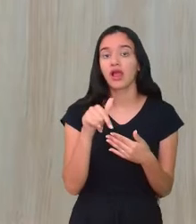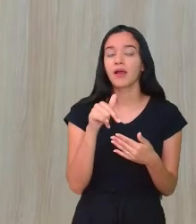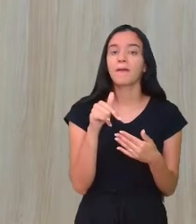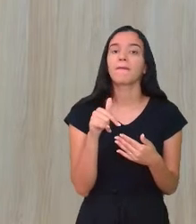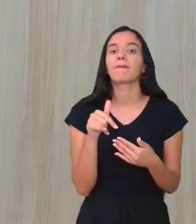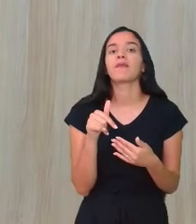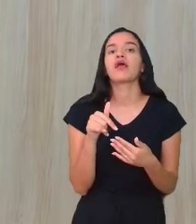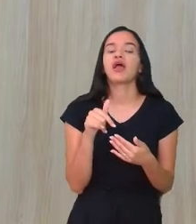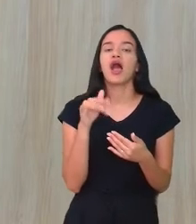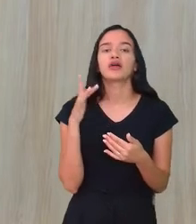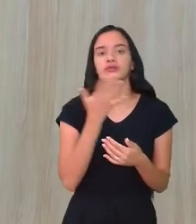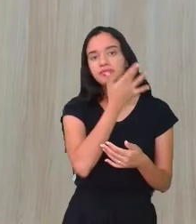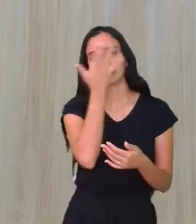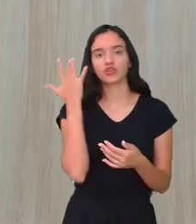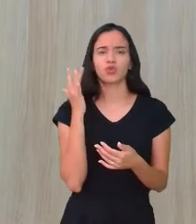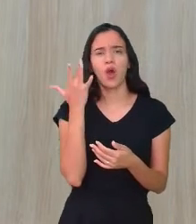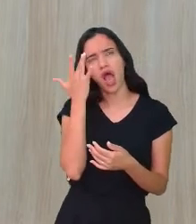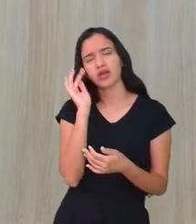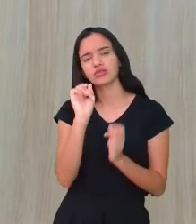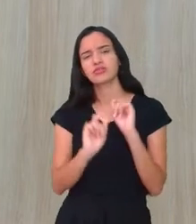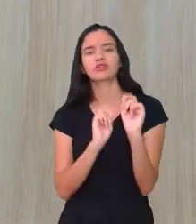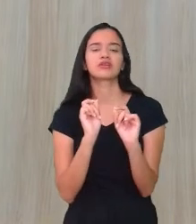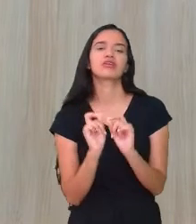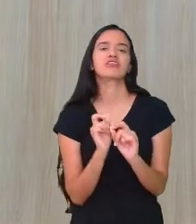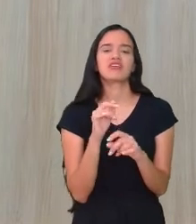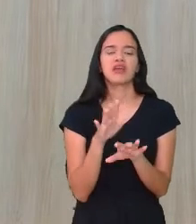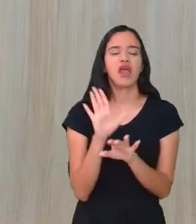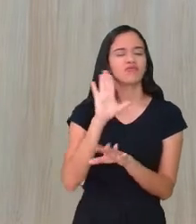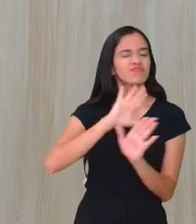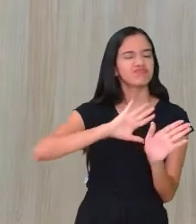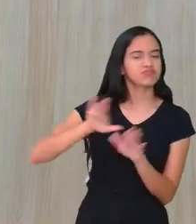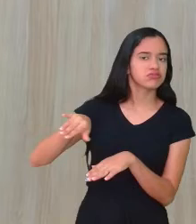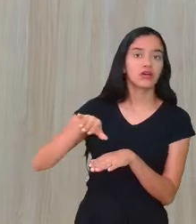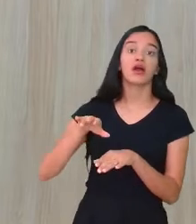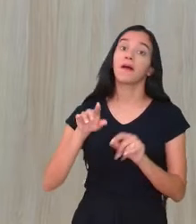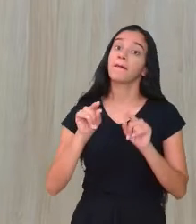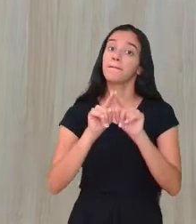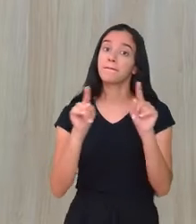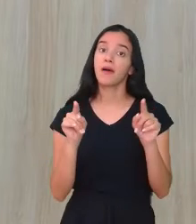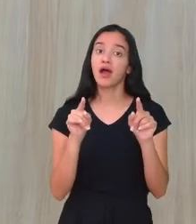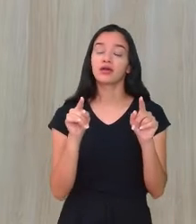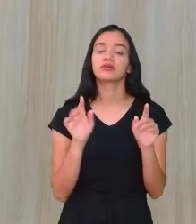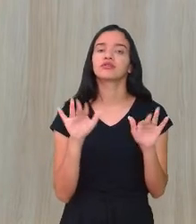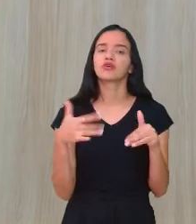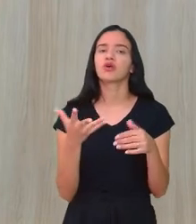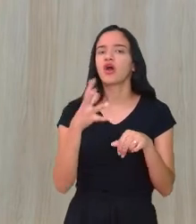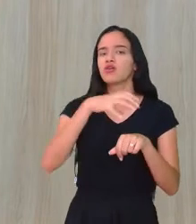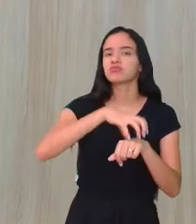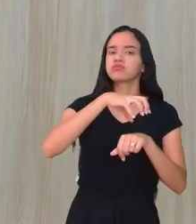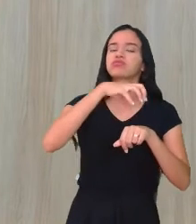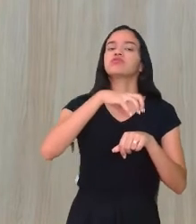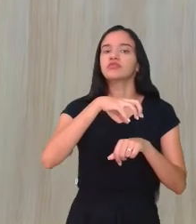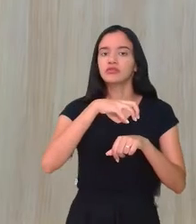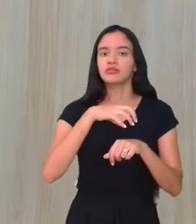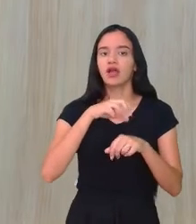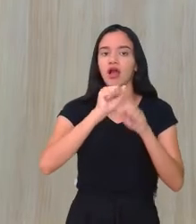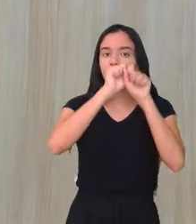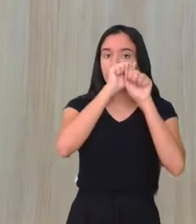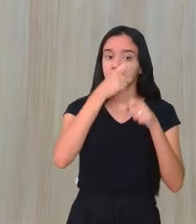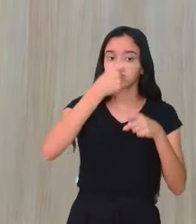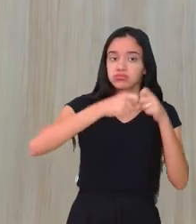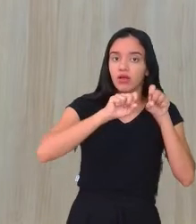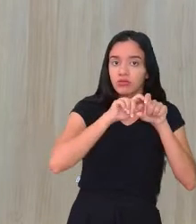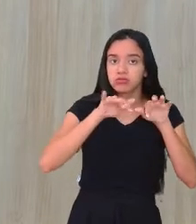as pessoas acham que é banal mas também como outra infecção sexualmente transmissível